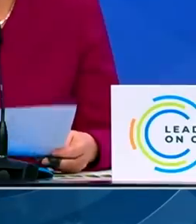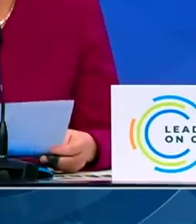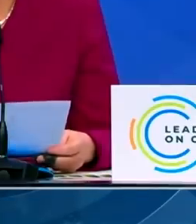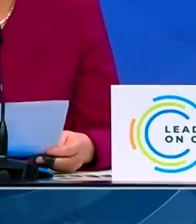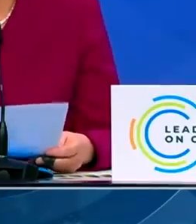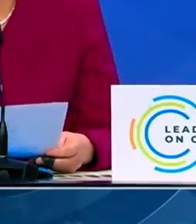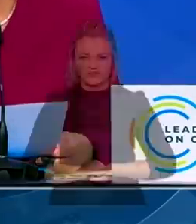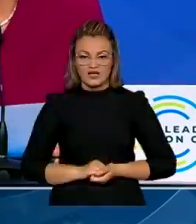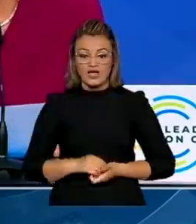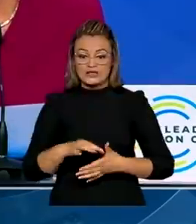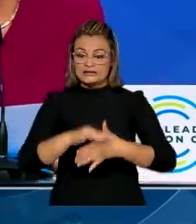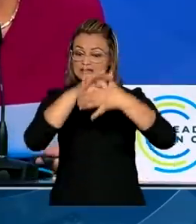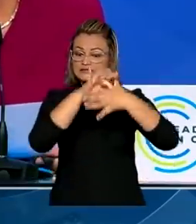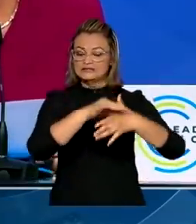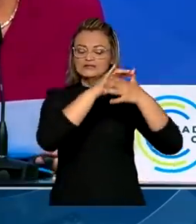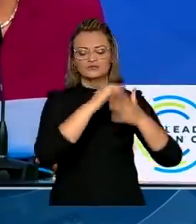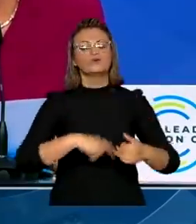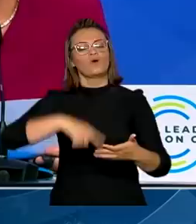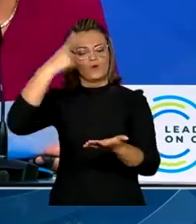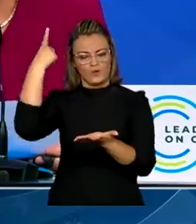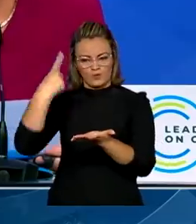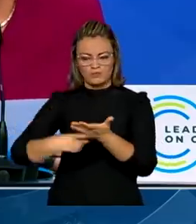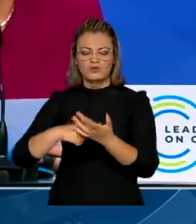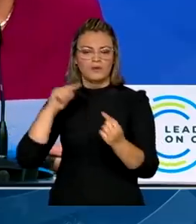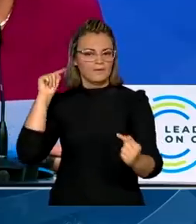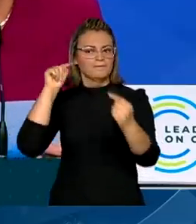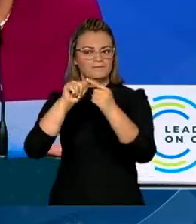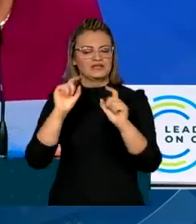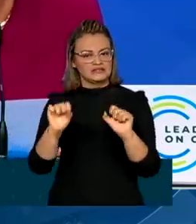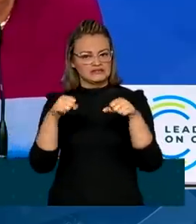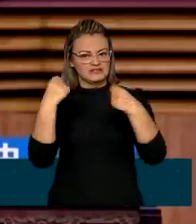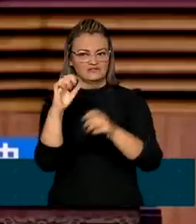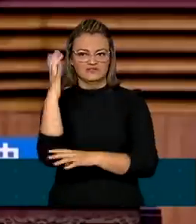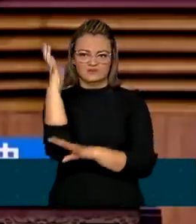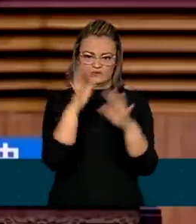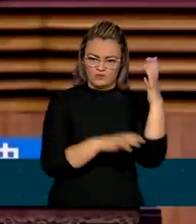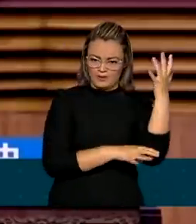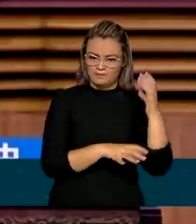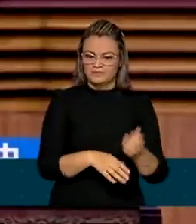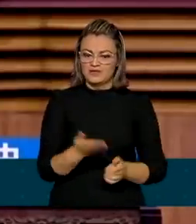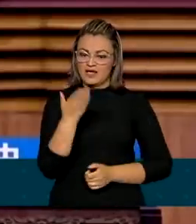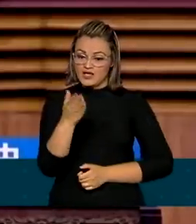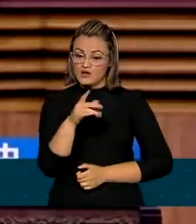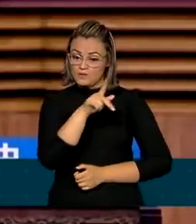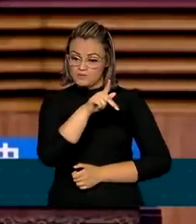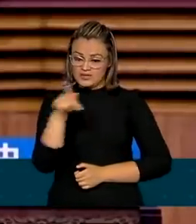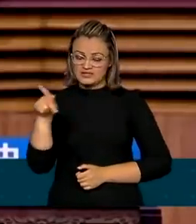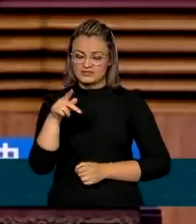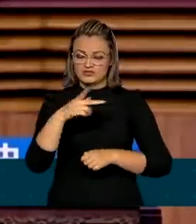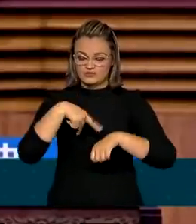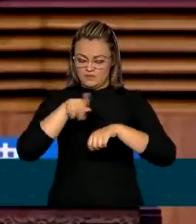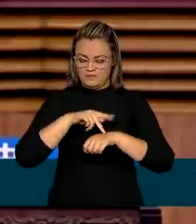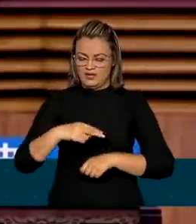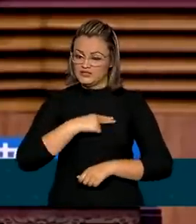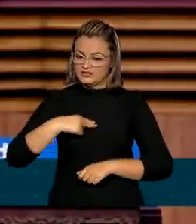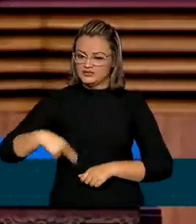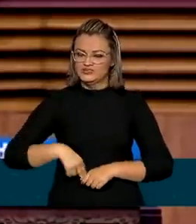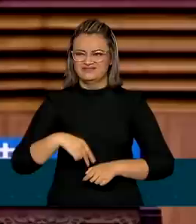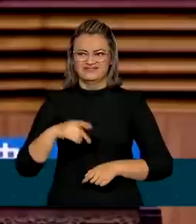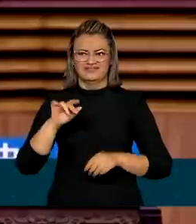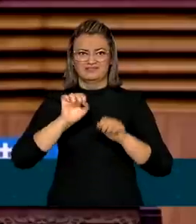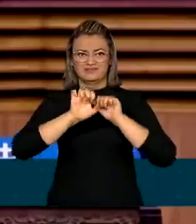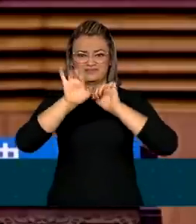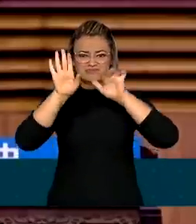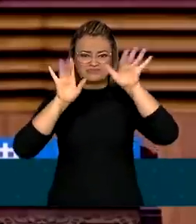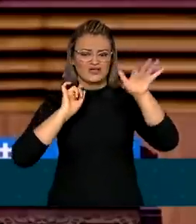Todos os líderes se comprometeram com metas em defesa do meio ambiente. O presidente Xi Jinping, da China, maior poluidor